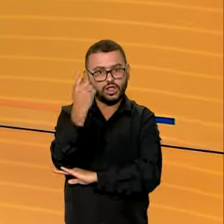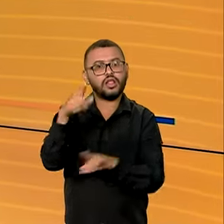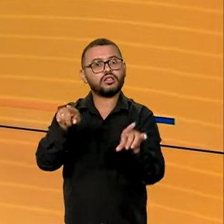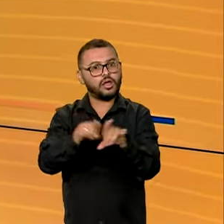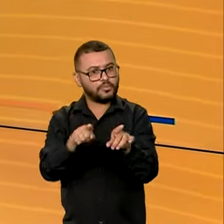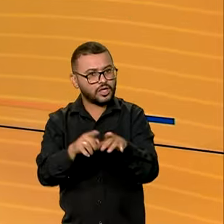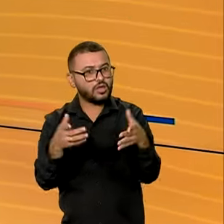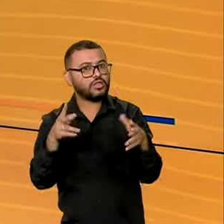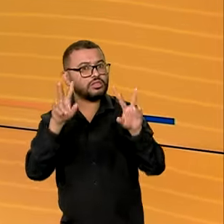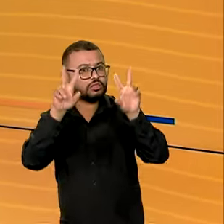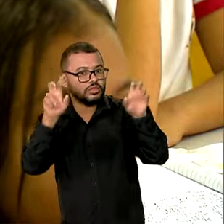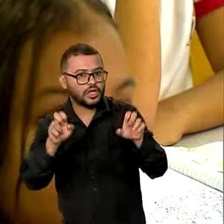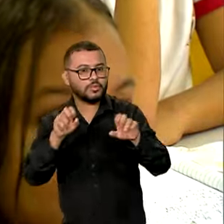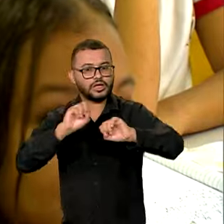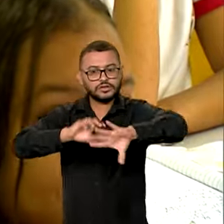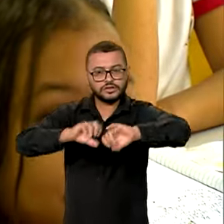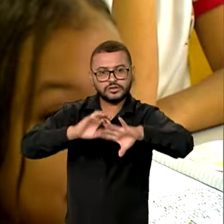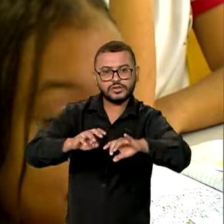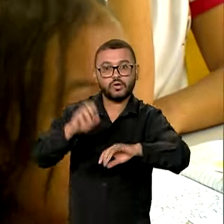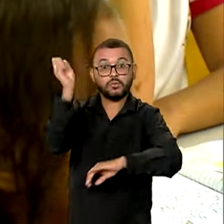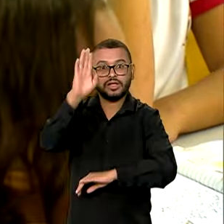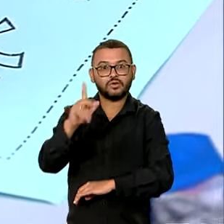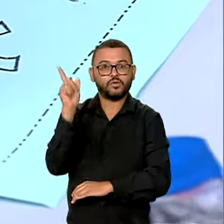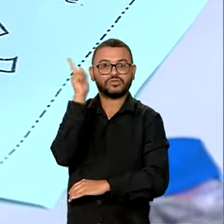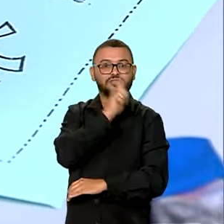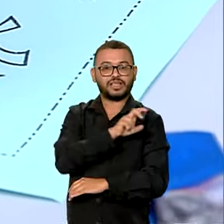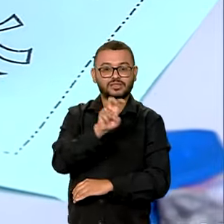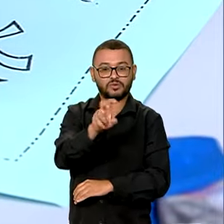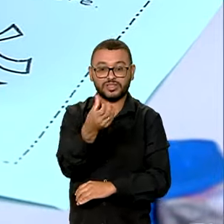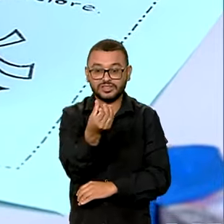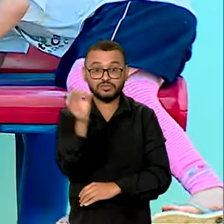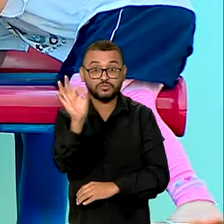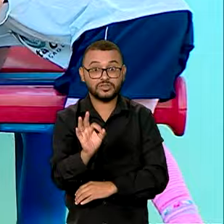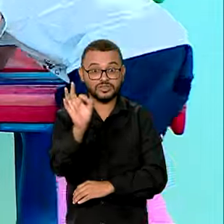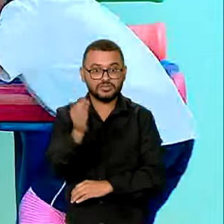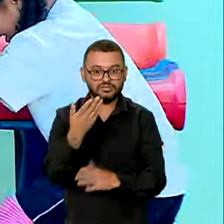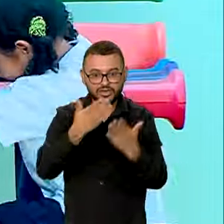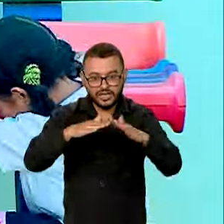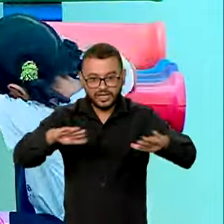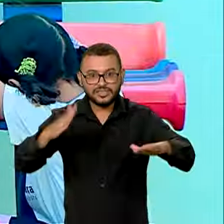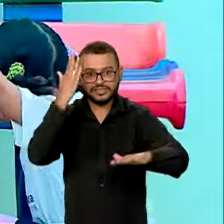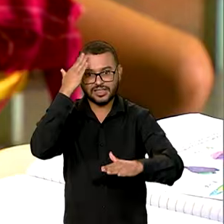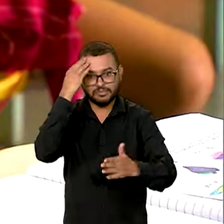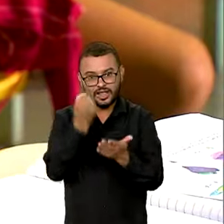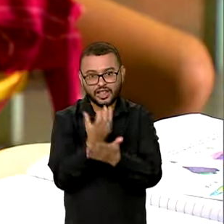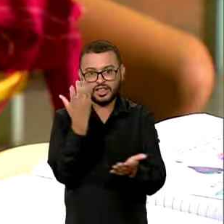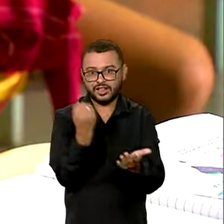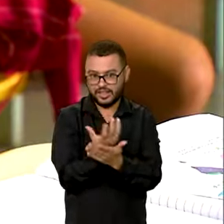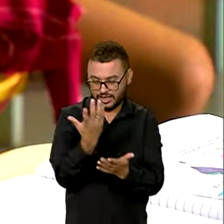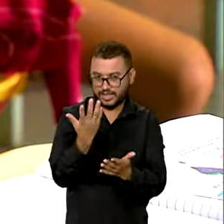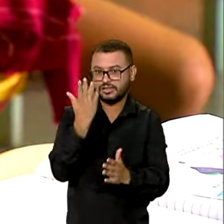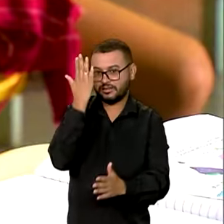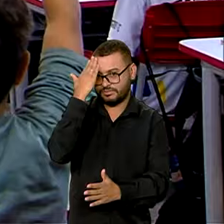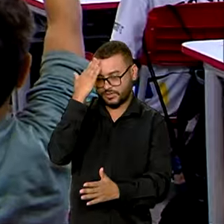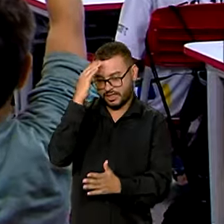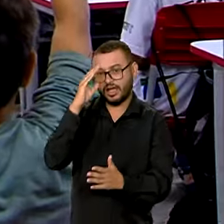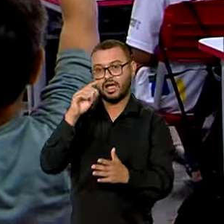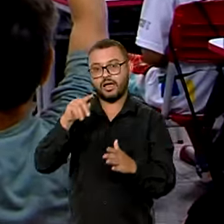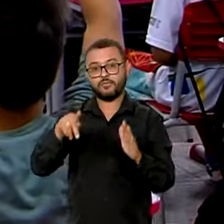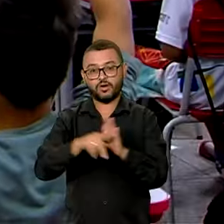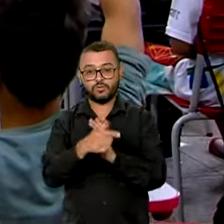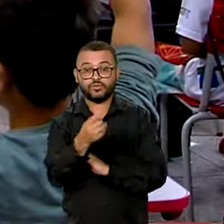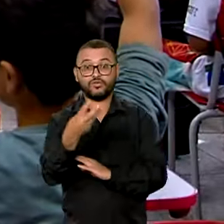E veja também educação. O Brasil chega ao patamar de 56% das crianças alfabetizadas em